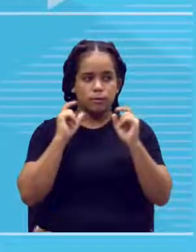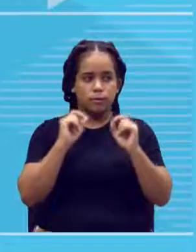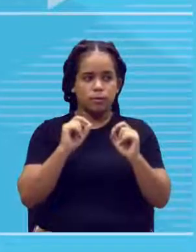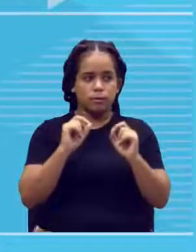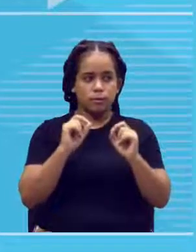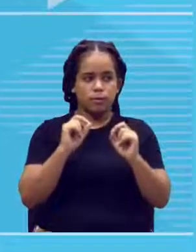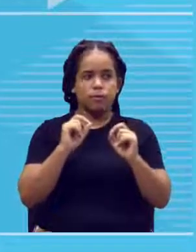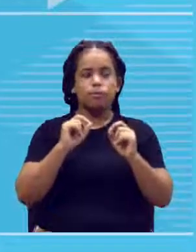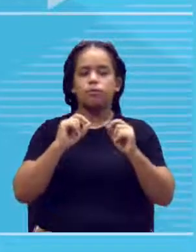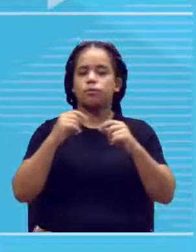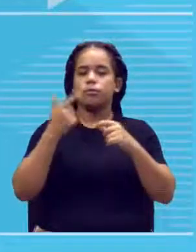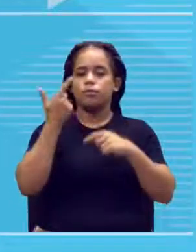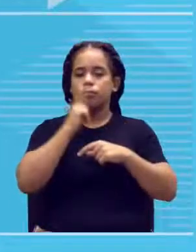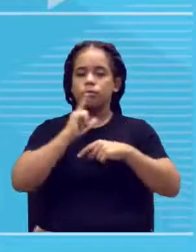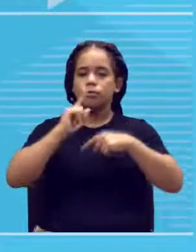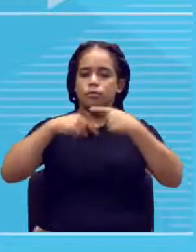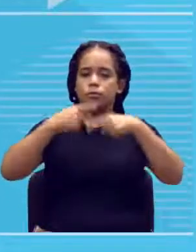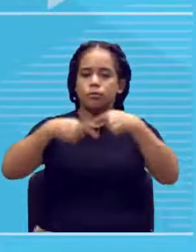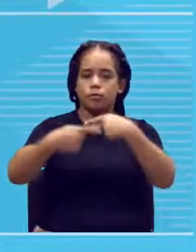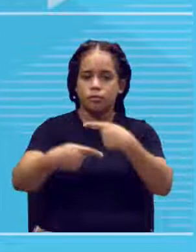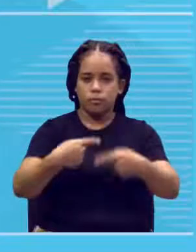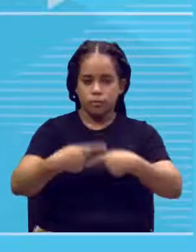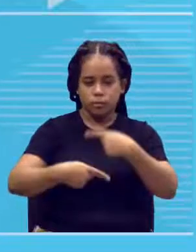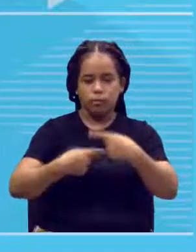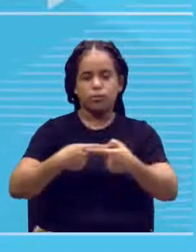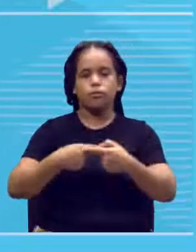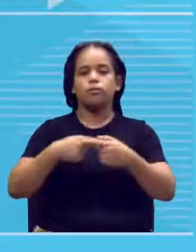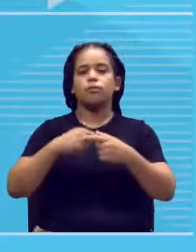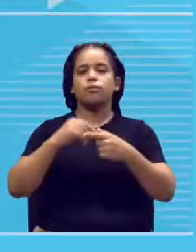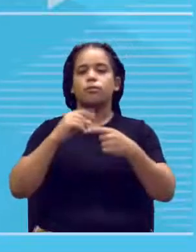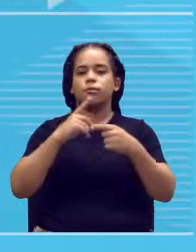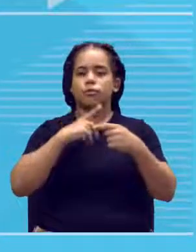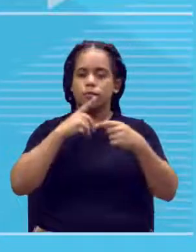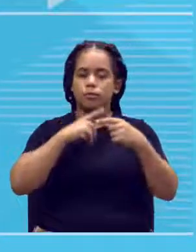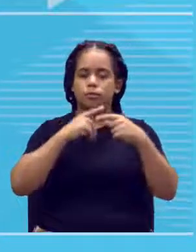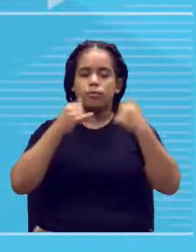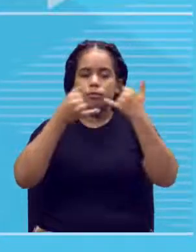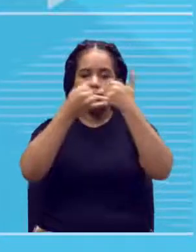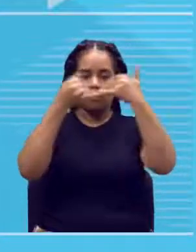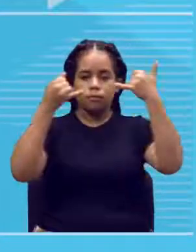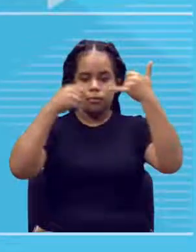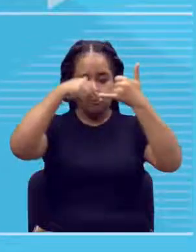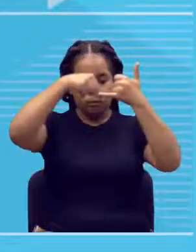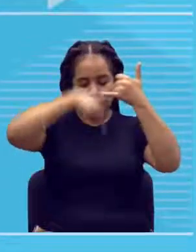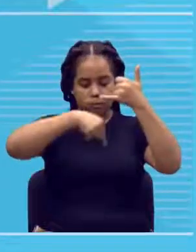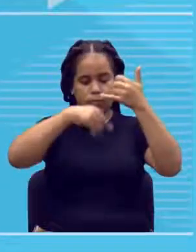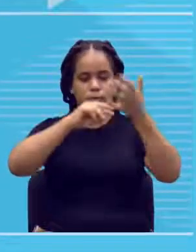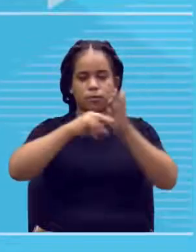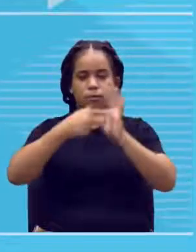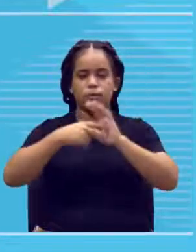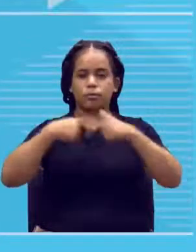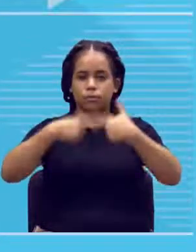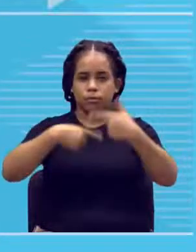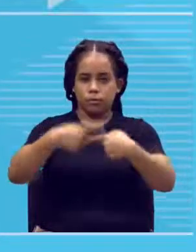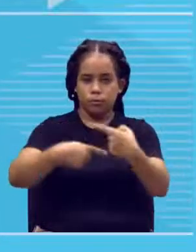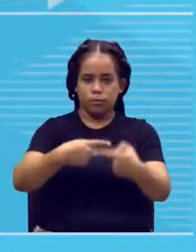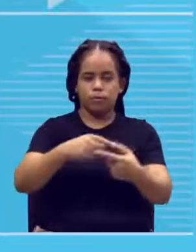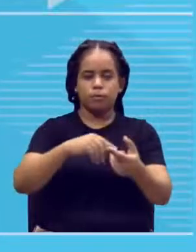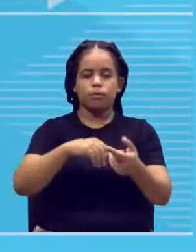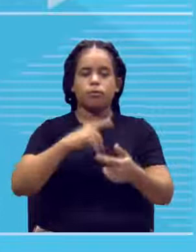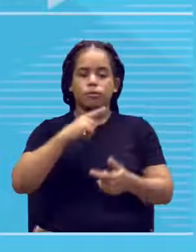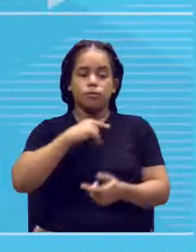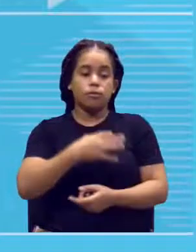descendentes. E aí as características são passadas, certo? E a gente vai para uma próxima linha, certo?